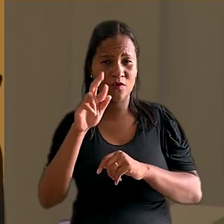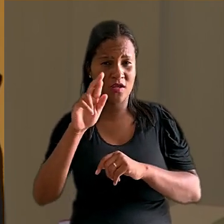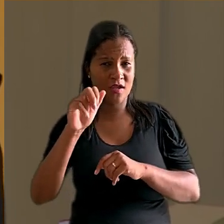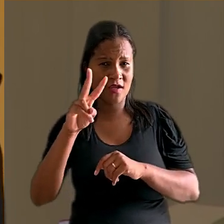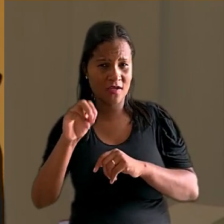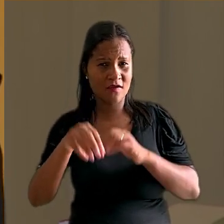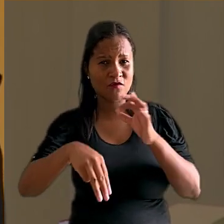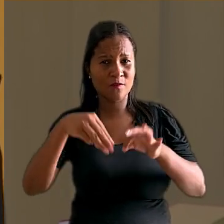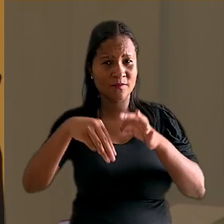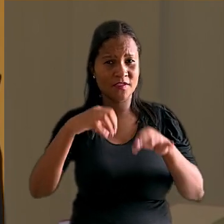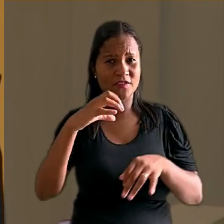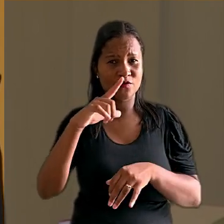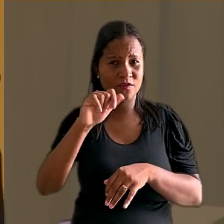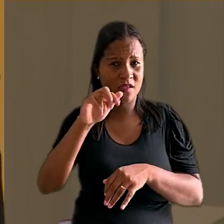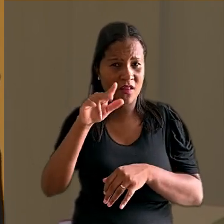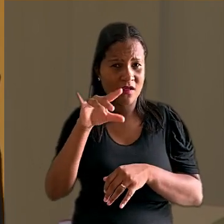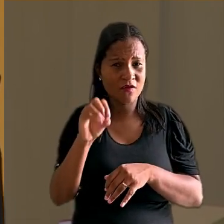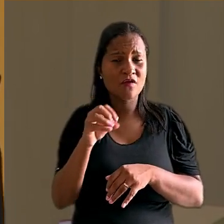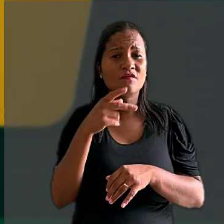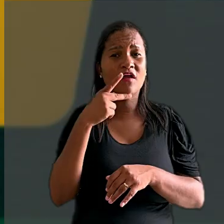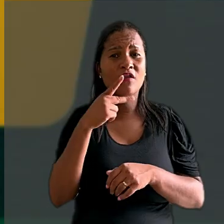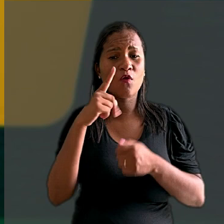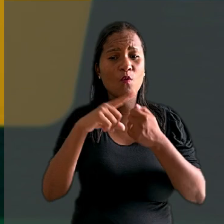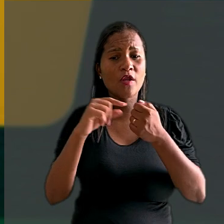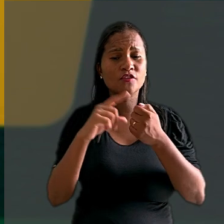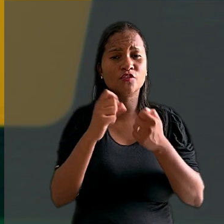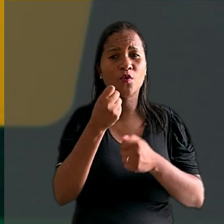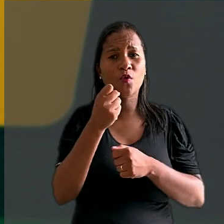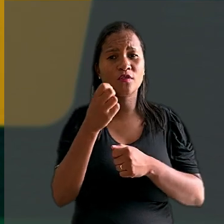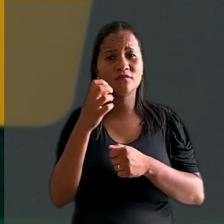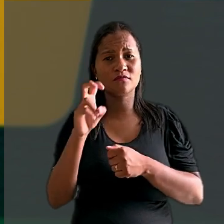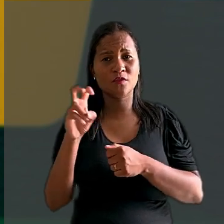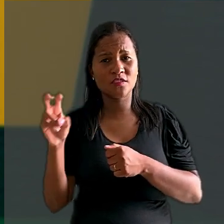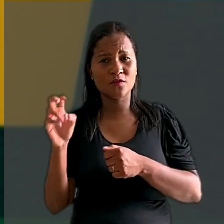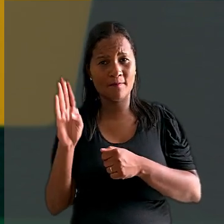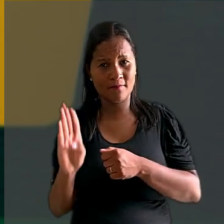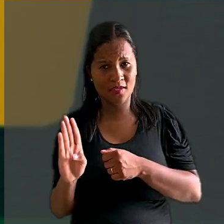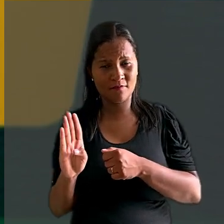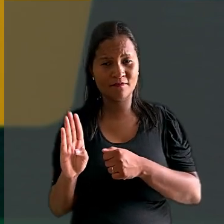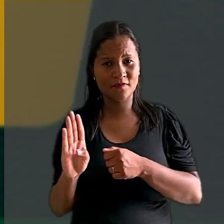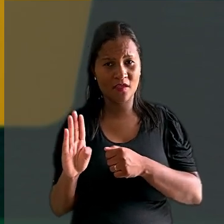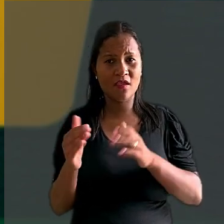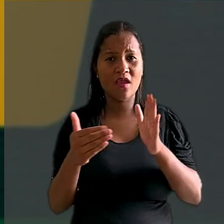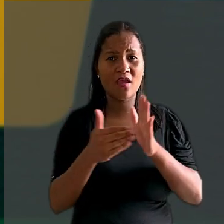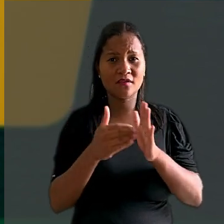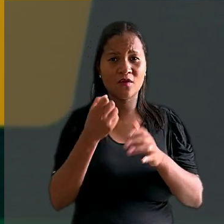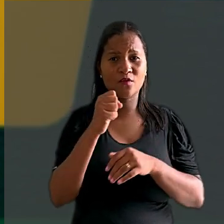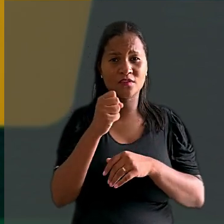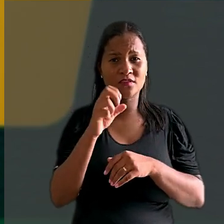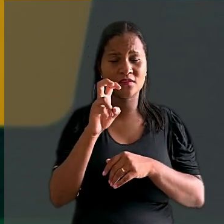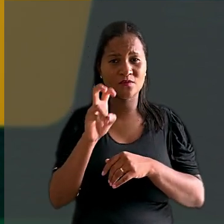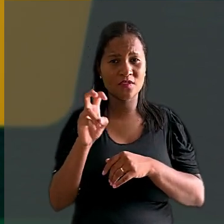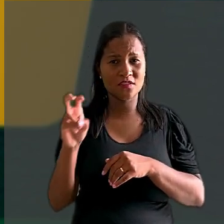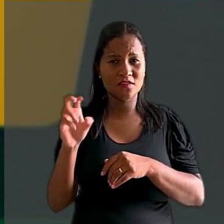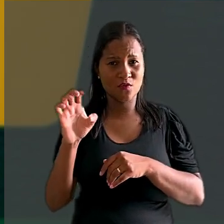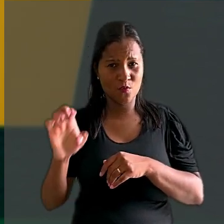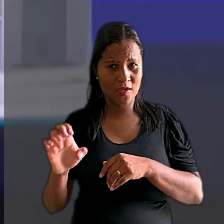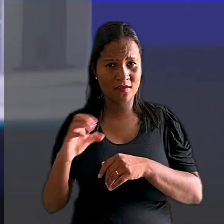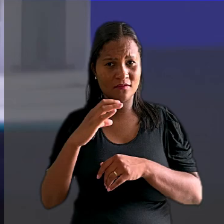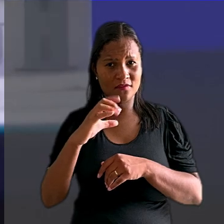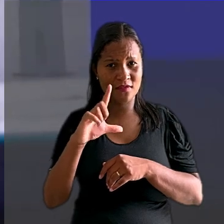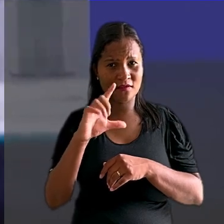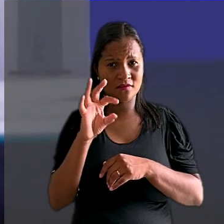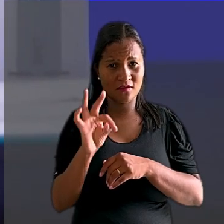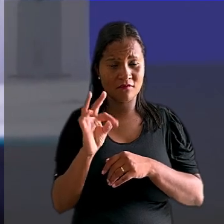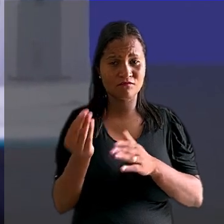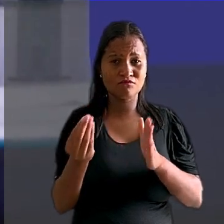na sétima turma, o ministro Cláudio Brandão, assinalou que os artigos 855-B a 855-E